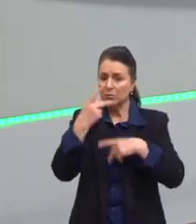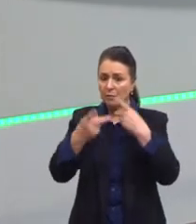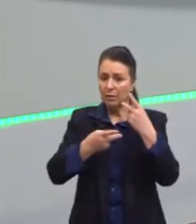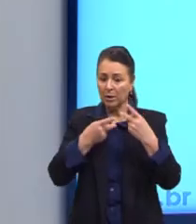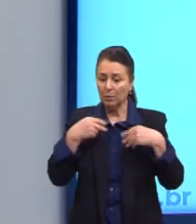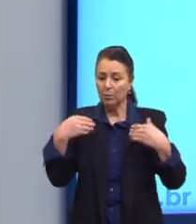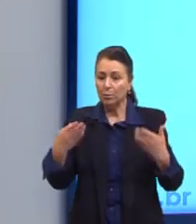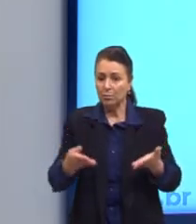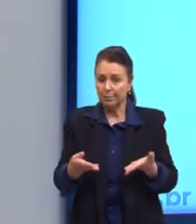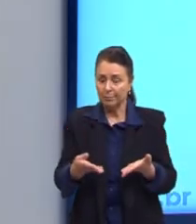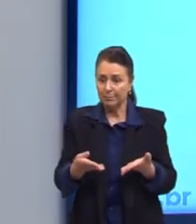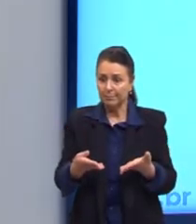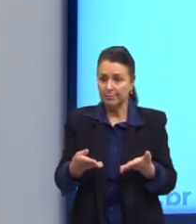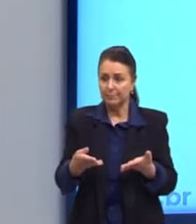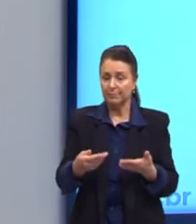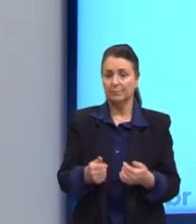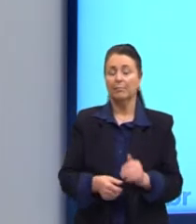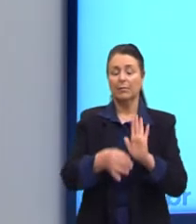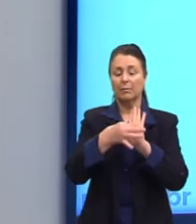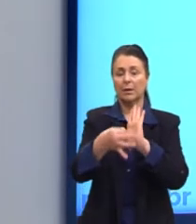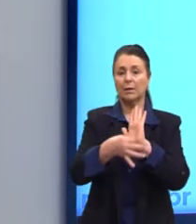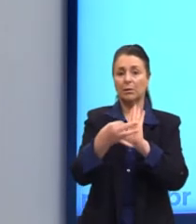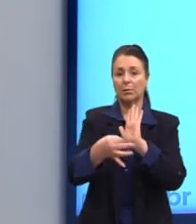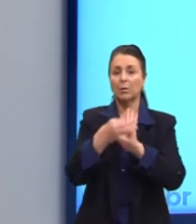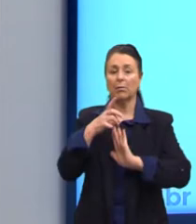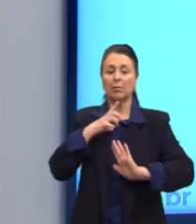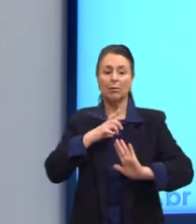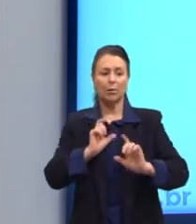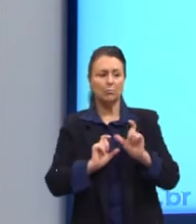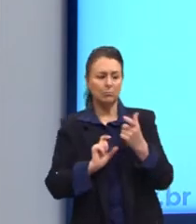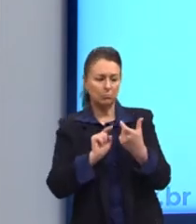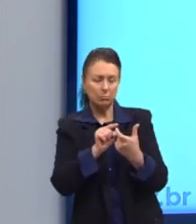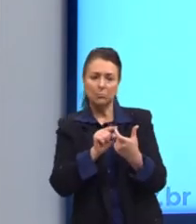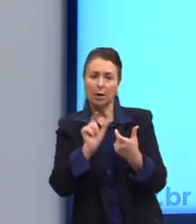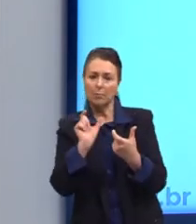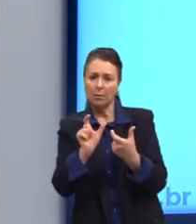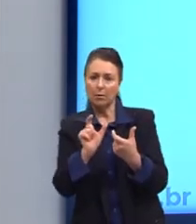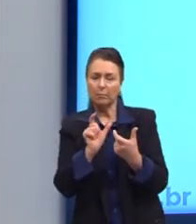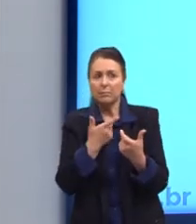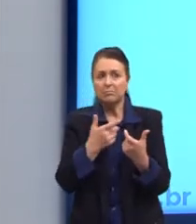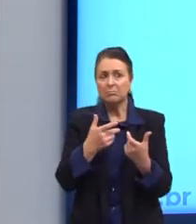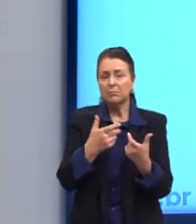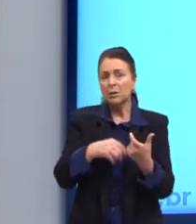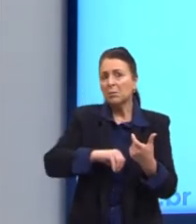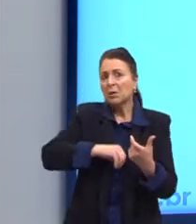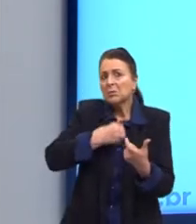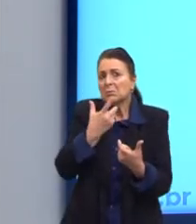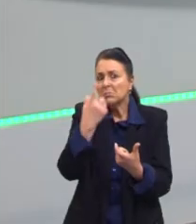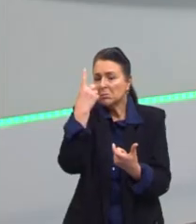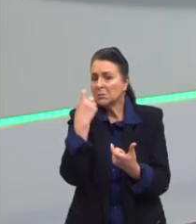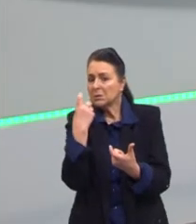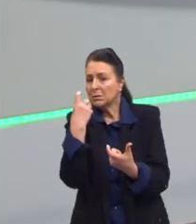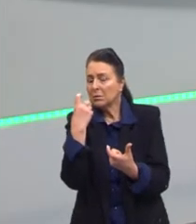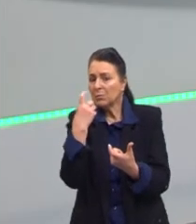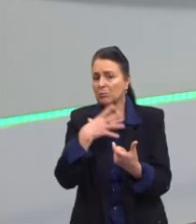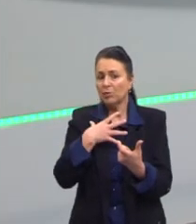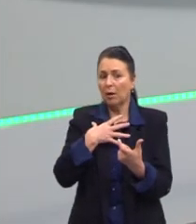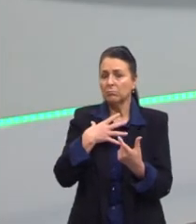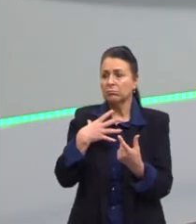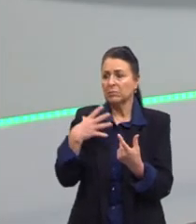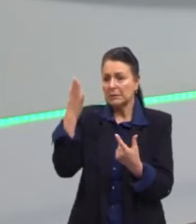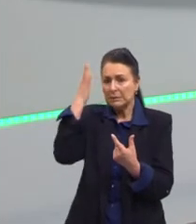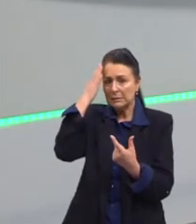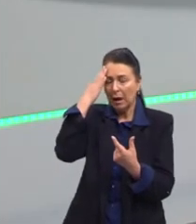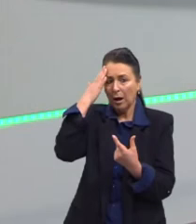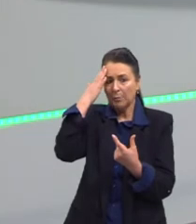Então olha só, a argumentação vai ter um termo, uma palavra, uma expressão, algo já bem dominado de